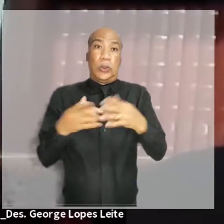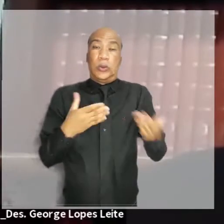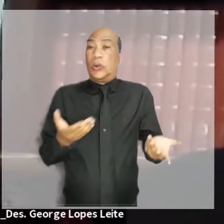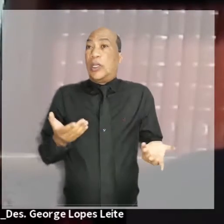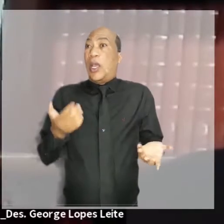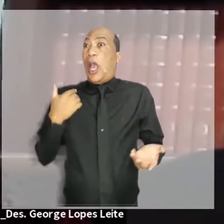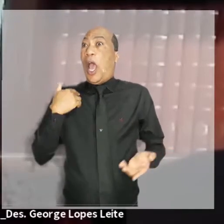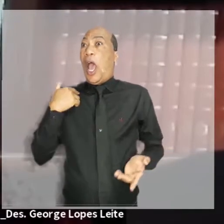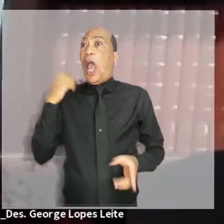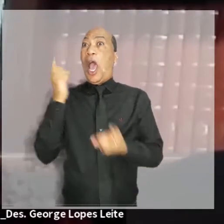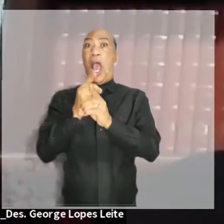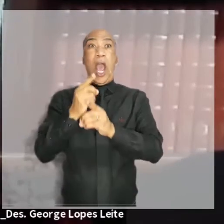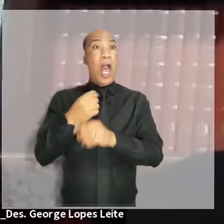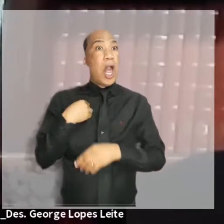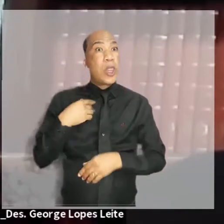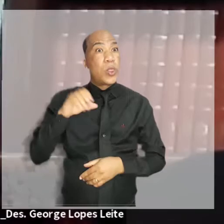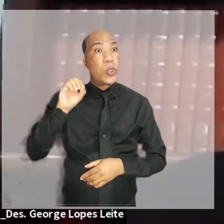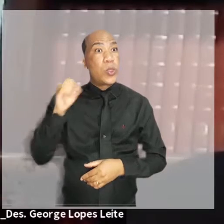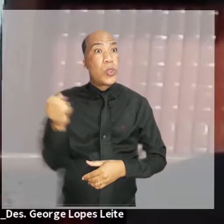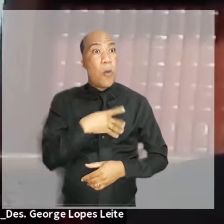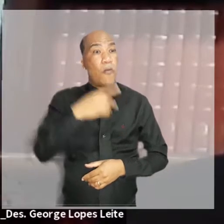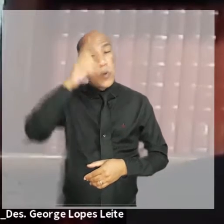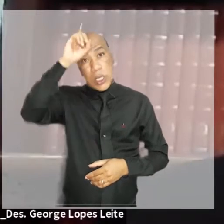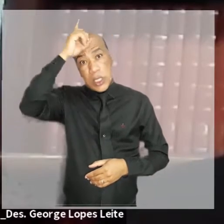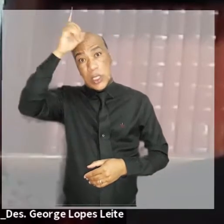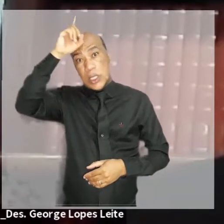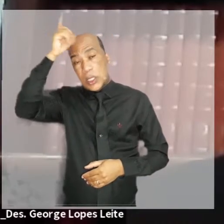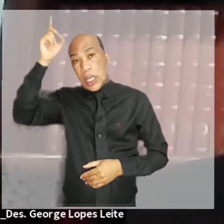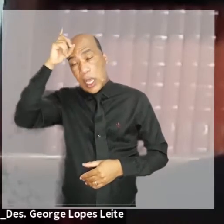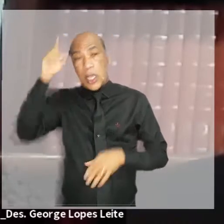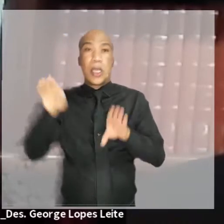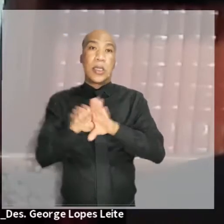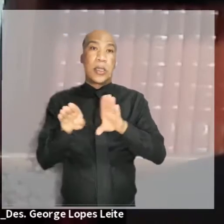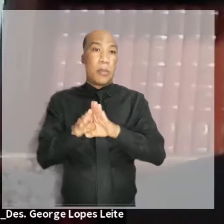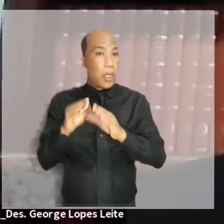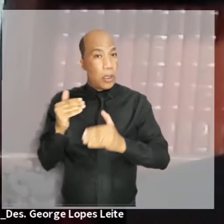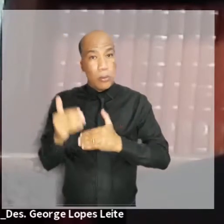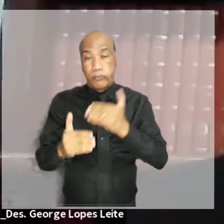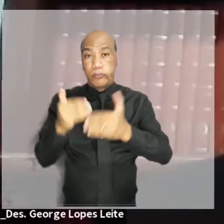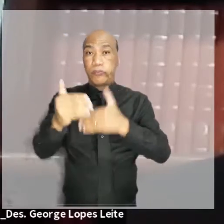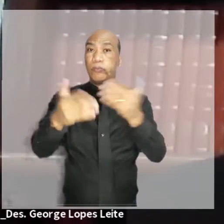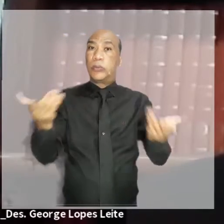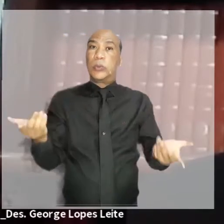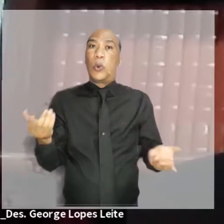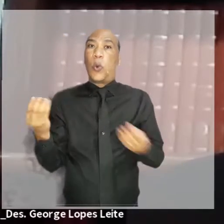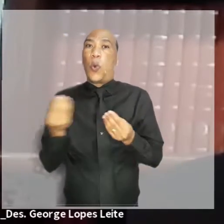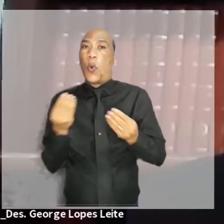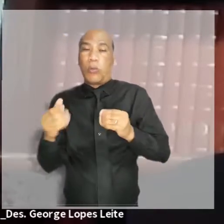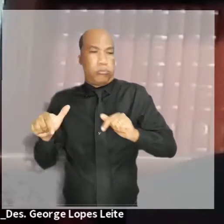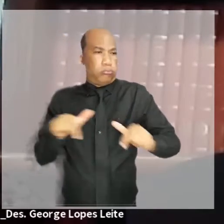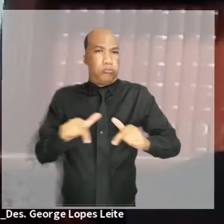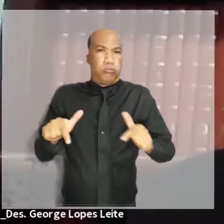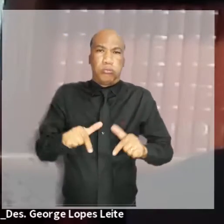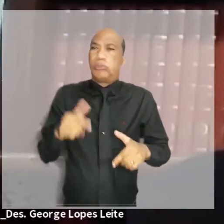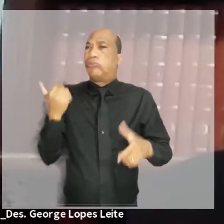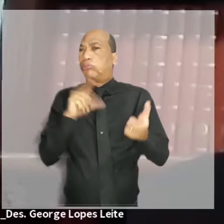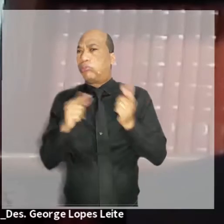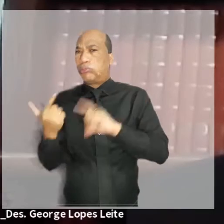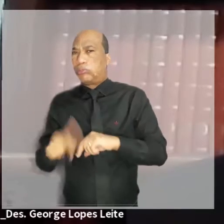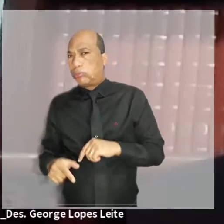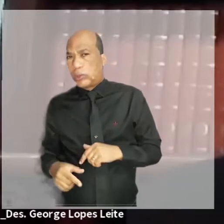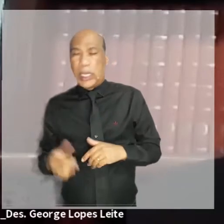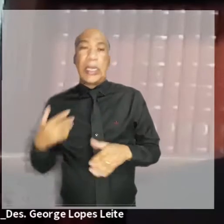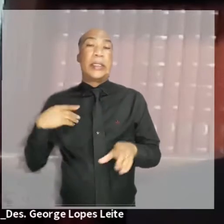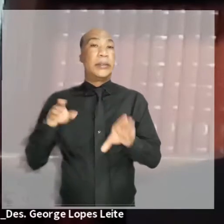a pesquisa, que traz a inovação por nos presentear com novas ideias, novos projetos ou processos que